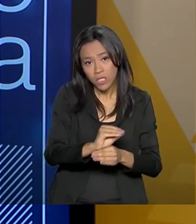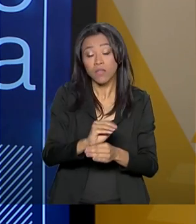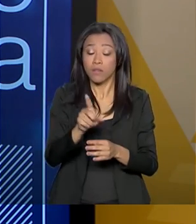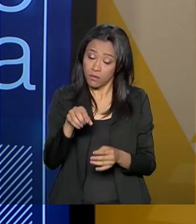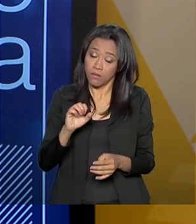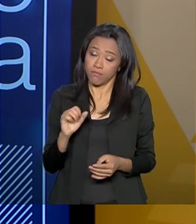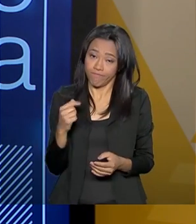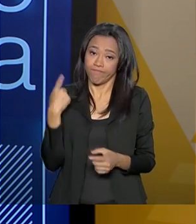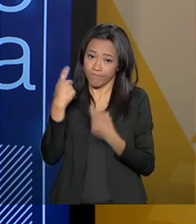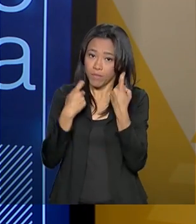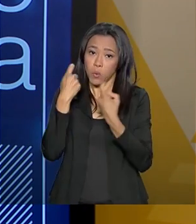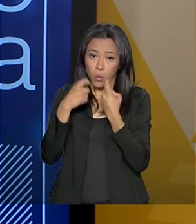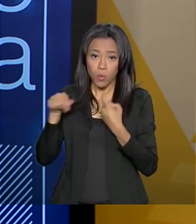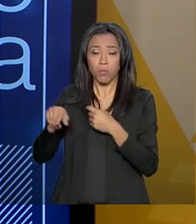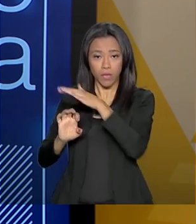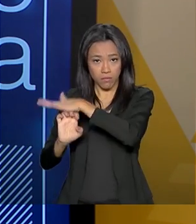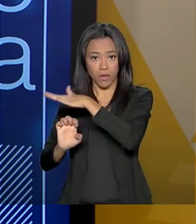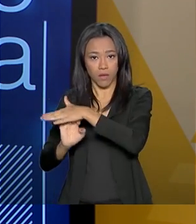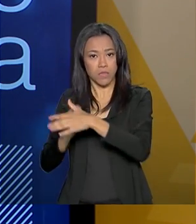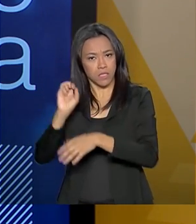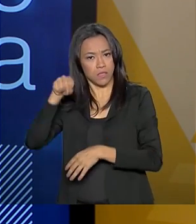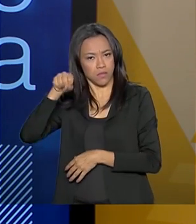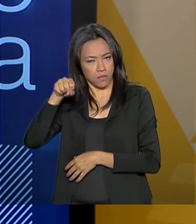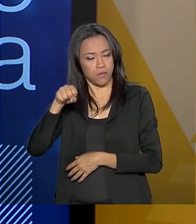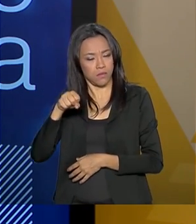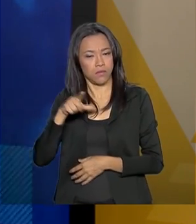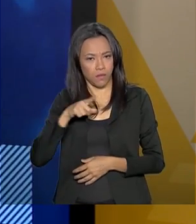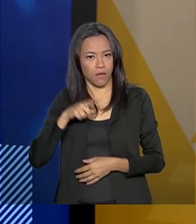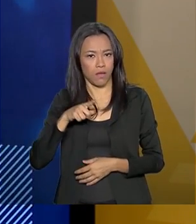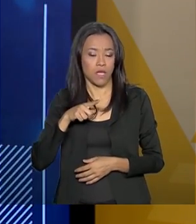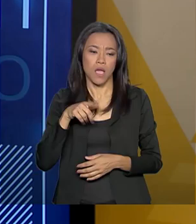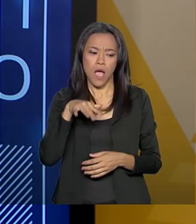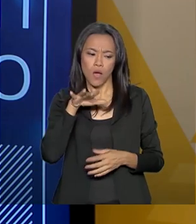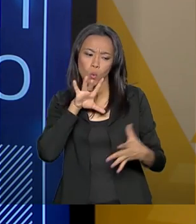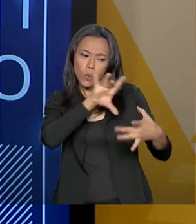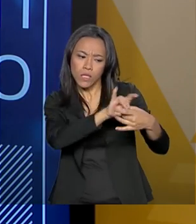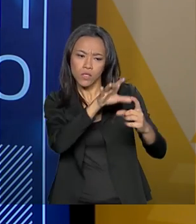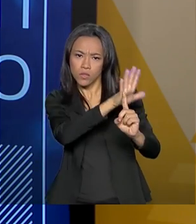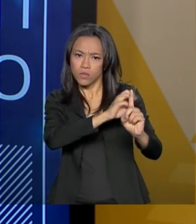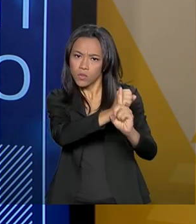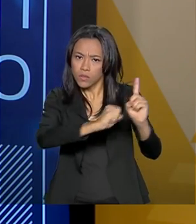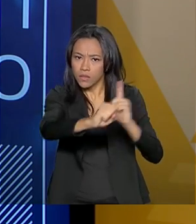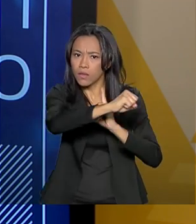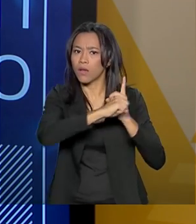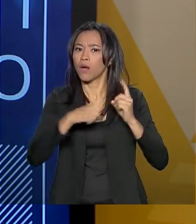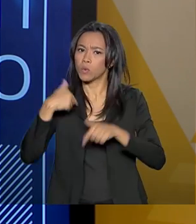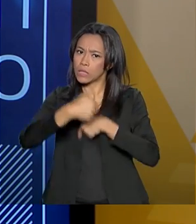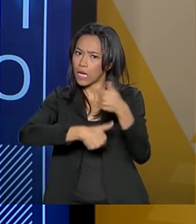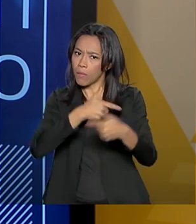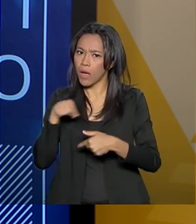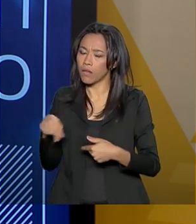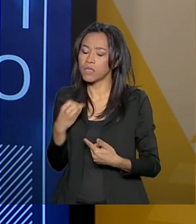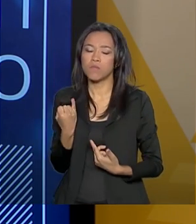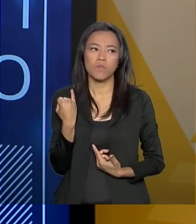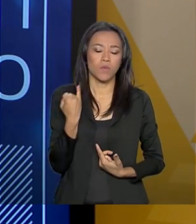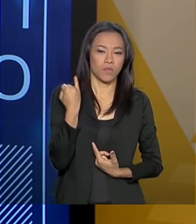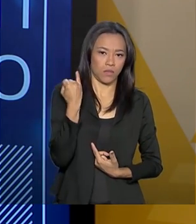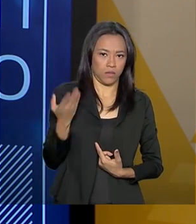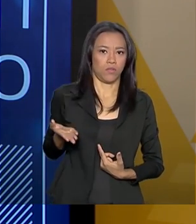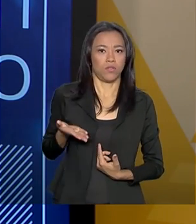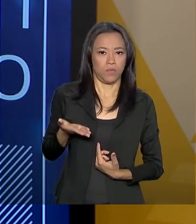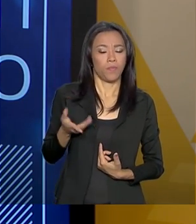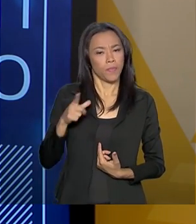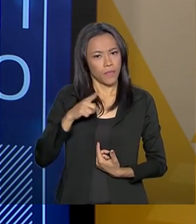preocupada com os pequenos agricultores. A parte social do trabalho da Embrapa é muito importante. Nós temos